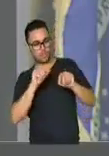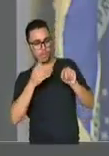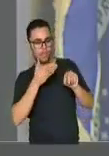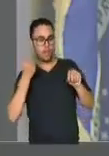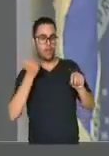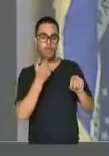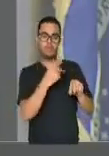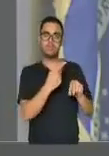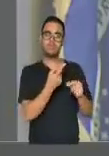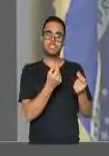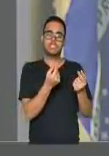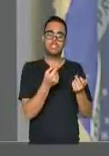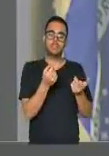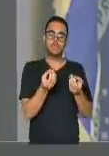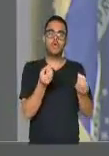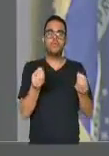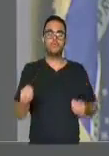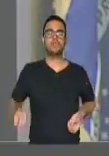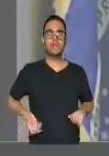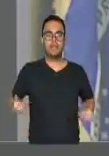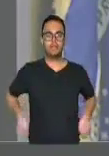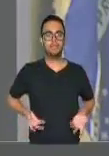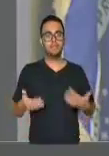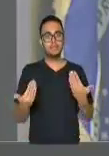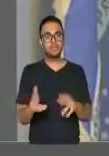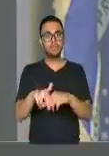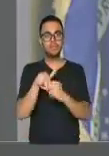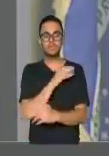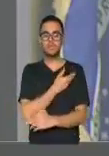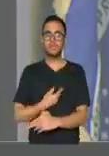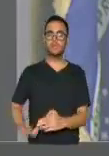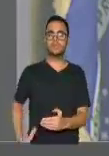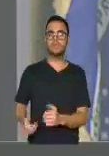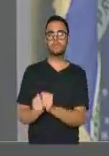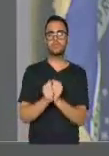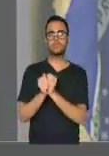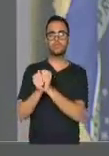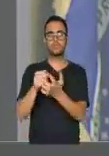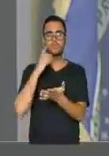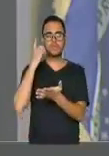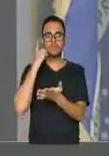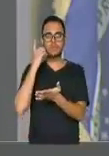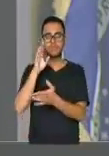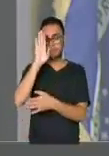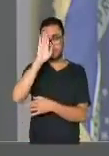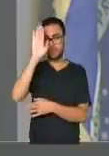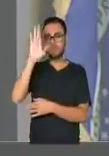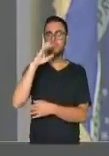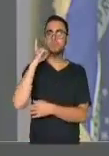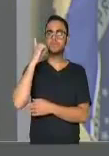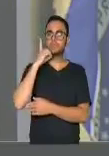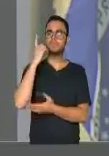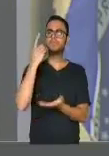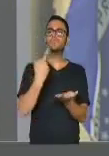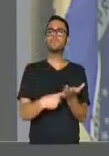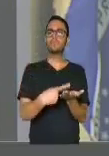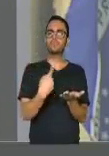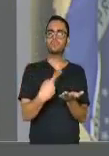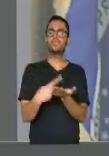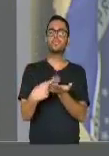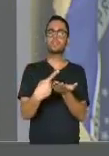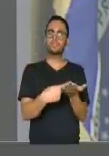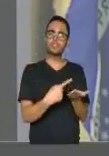José Ivo Sartori, juntamente com os deputados estaduais, em especial os deputados comprometidos